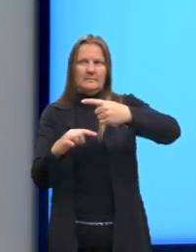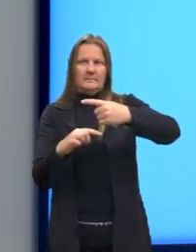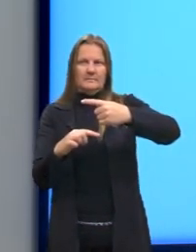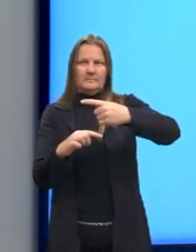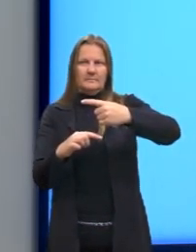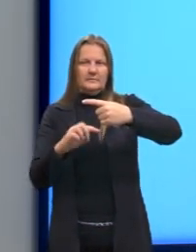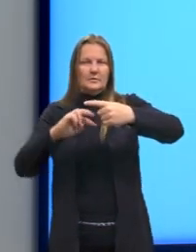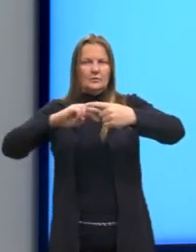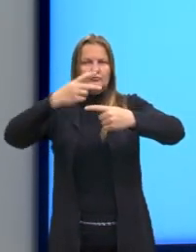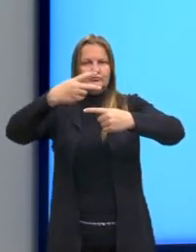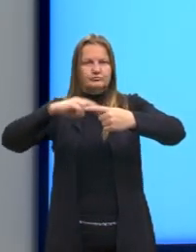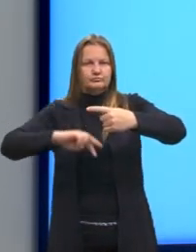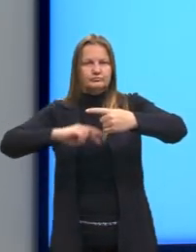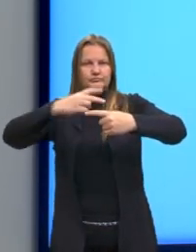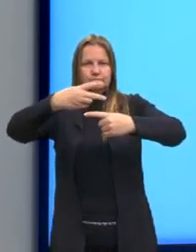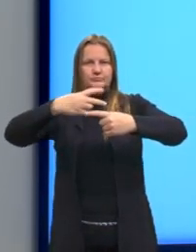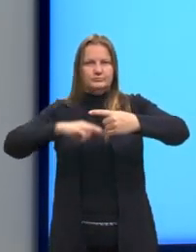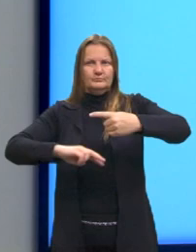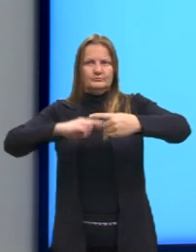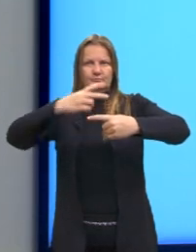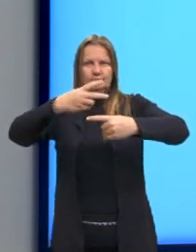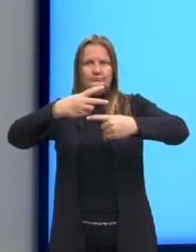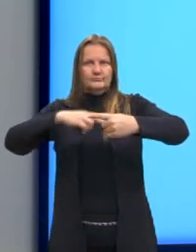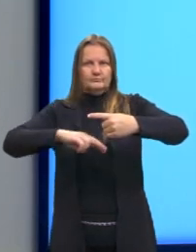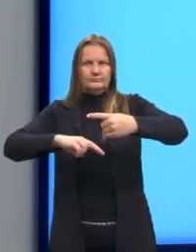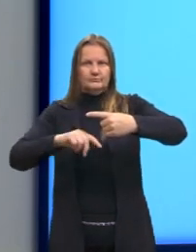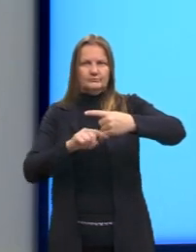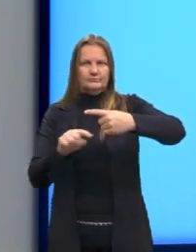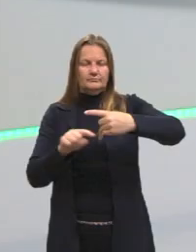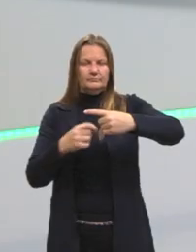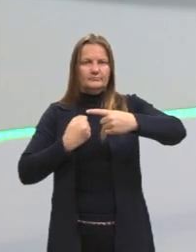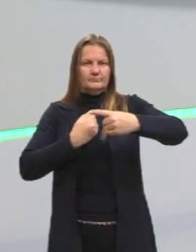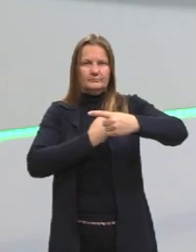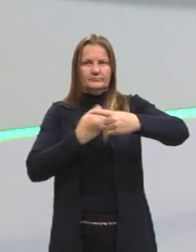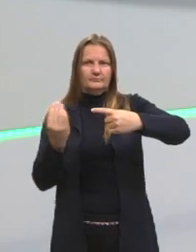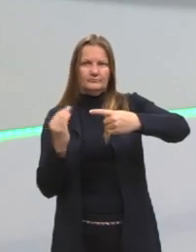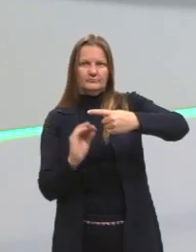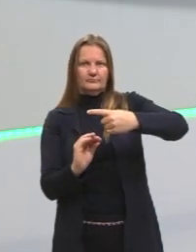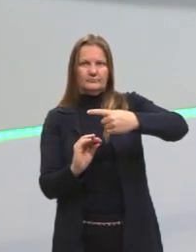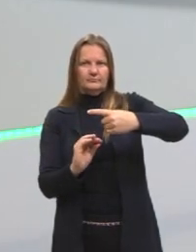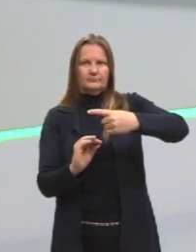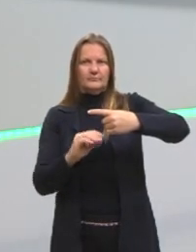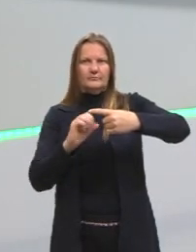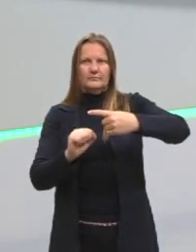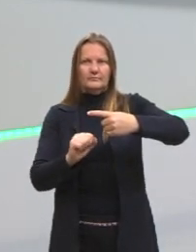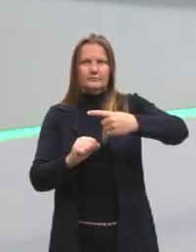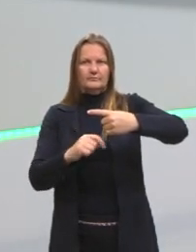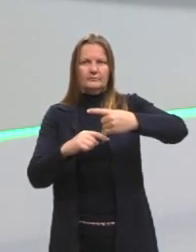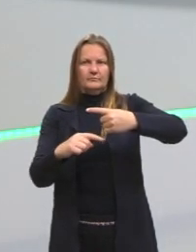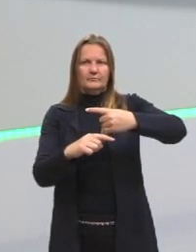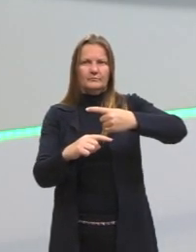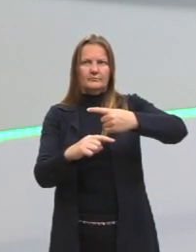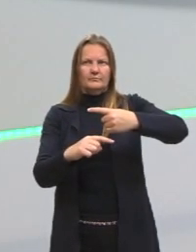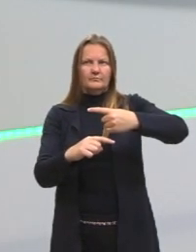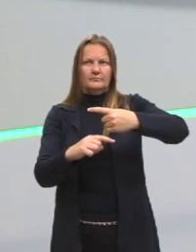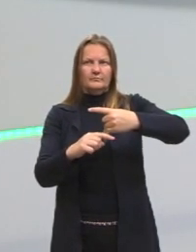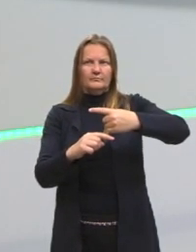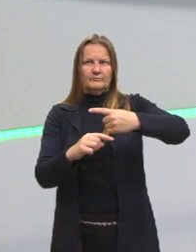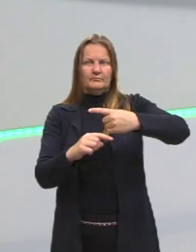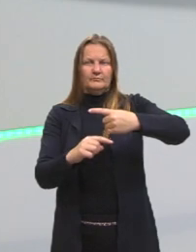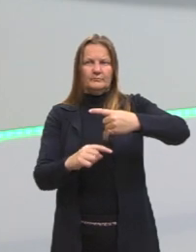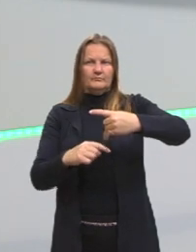numerador, ou no denominador, que é o caso que nós temos aqui, a gente pode levar aquele sinalzinho de menos para